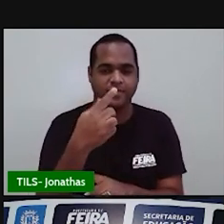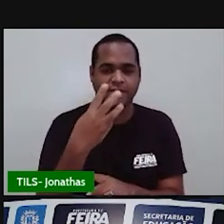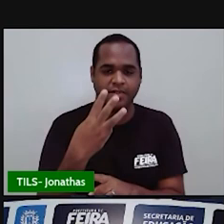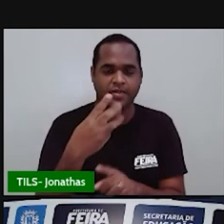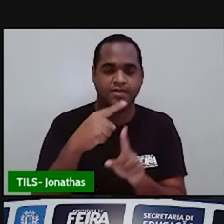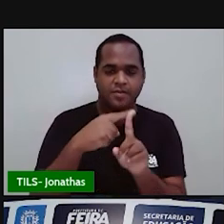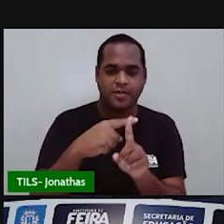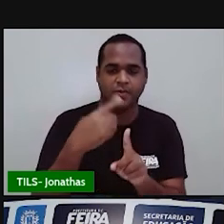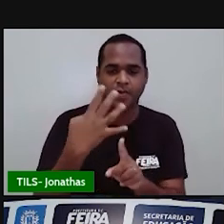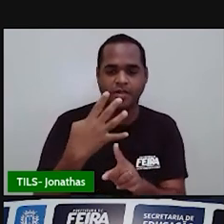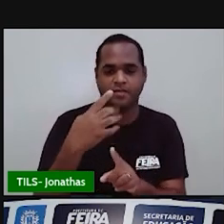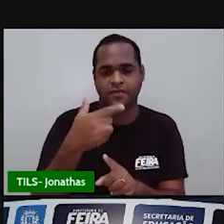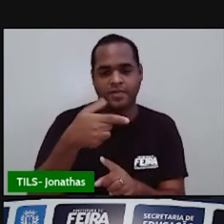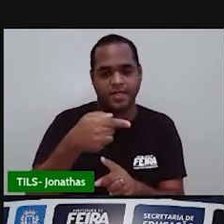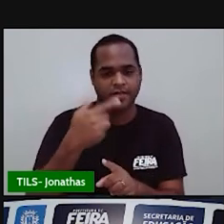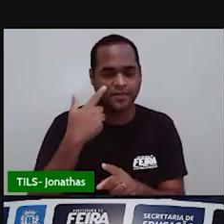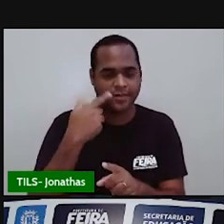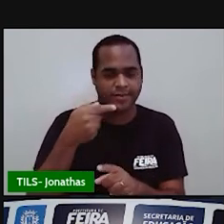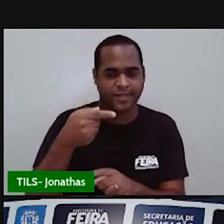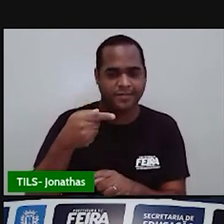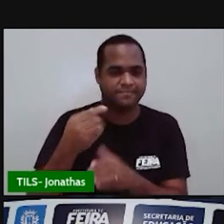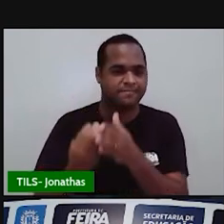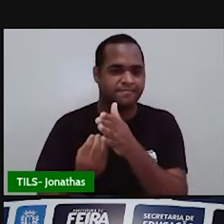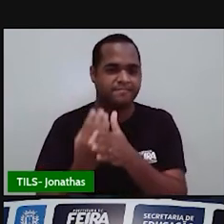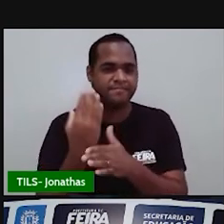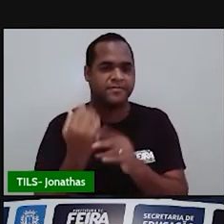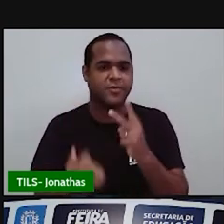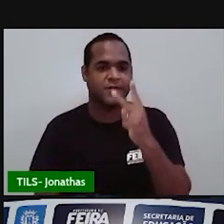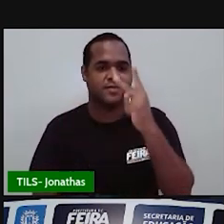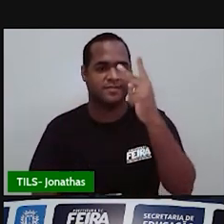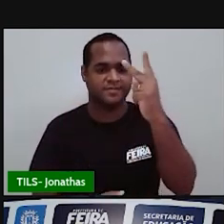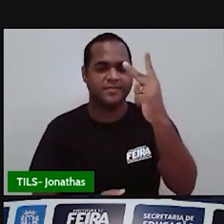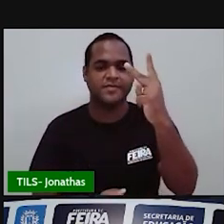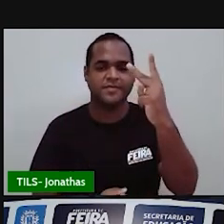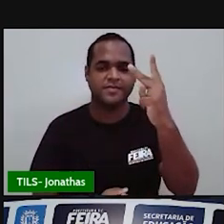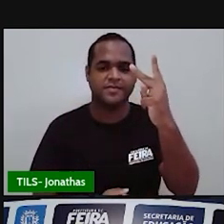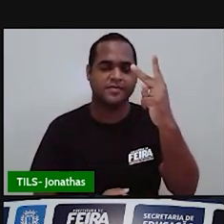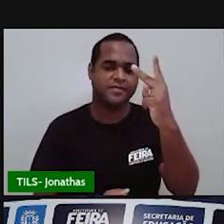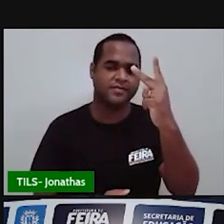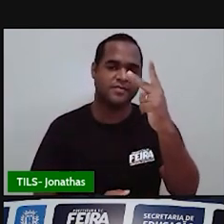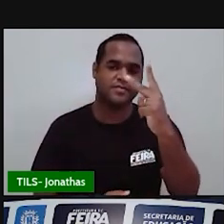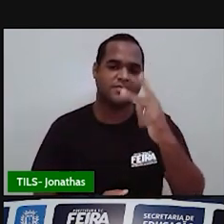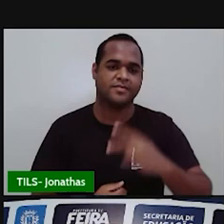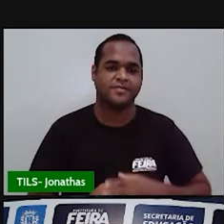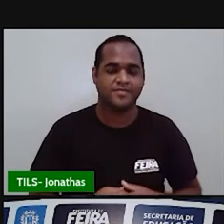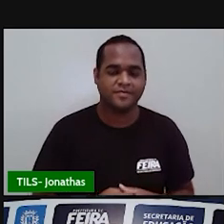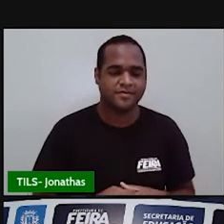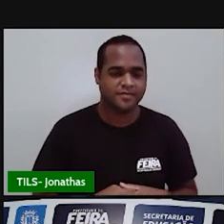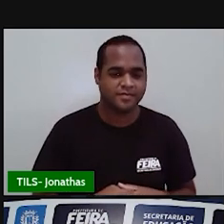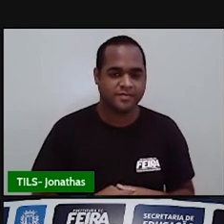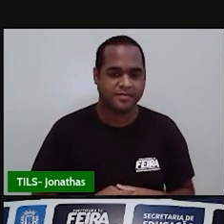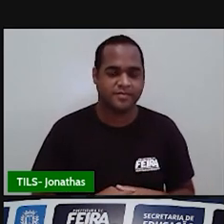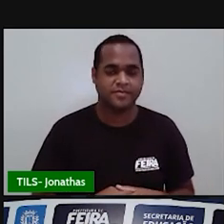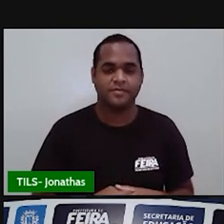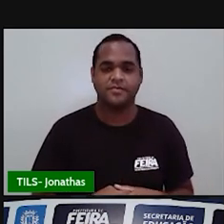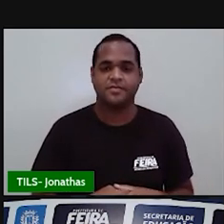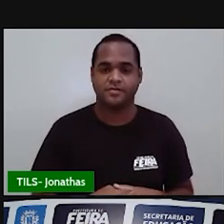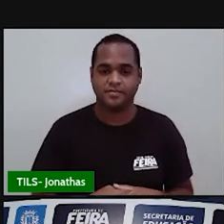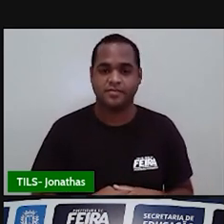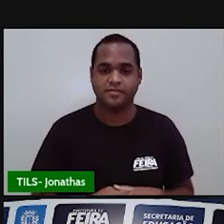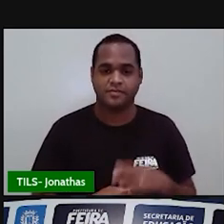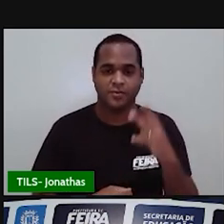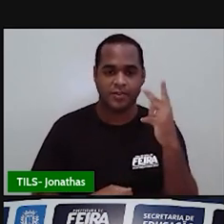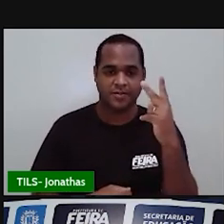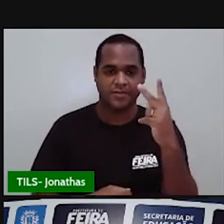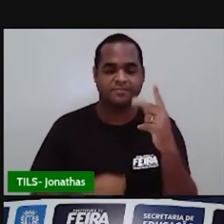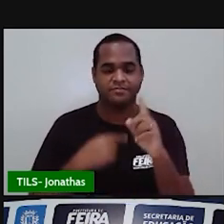mais 4 27. Vai aparecer um 7 aqui e vai subir 2 aqui nas centenas. Então, 2 aqui que subiu